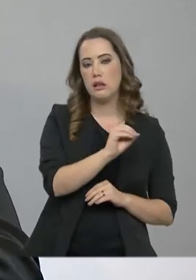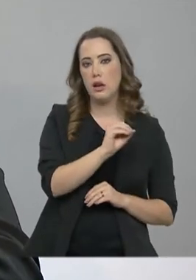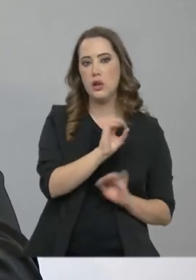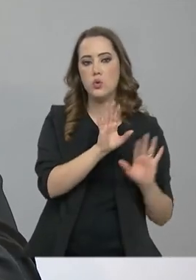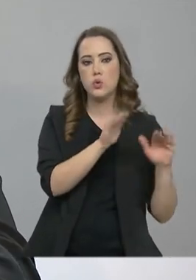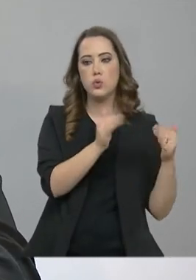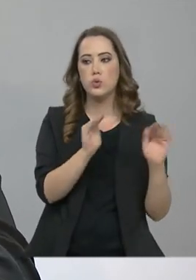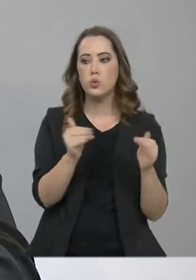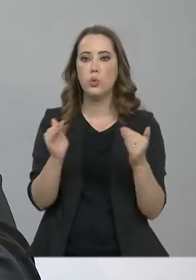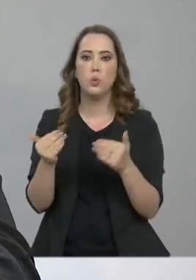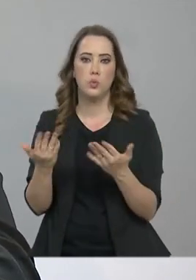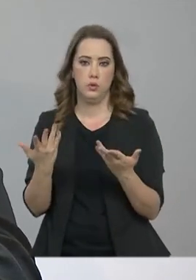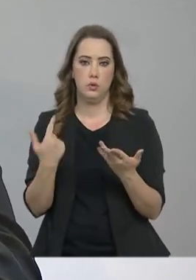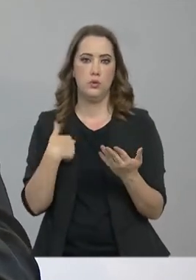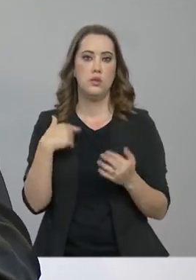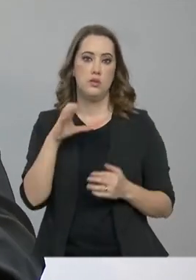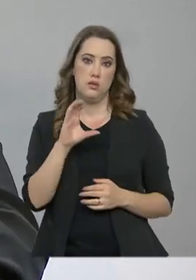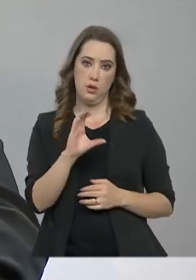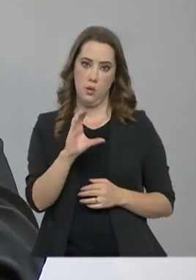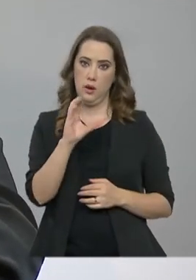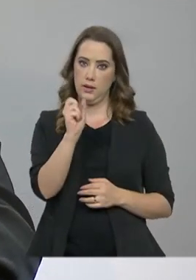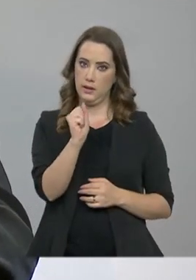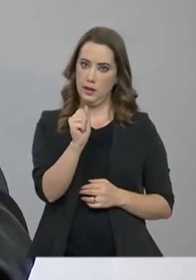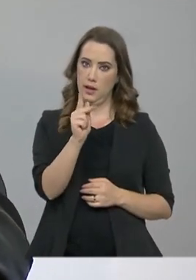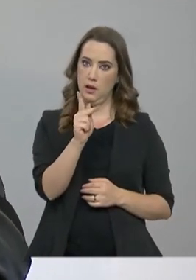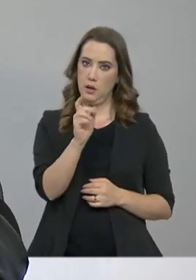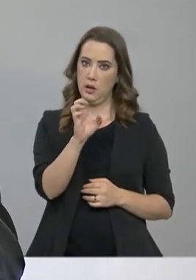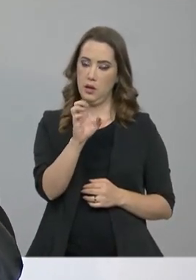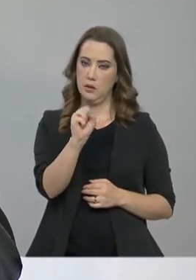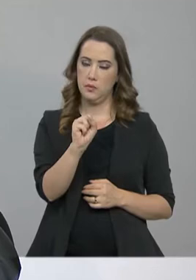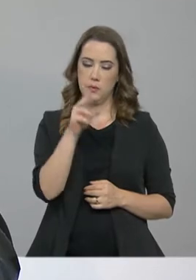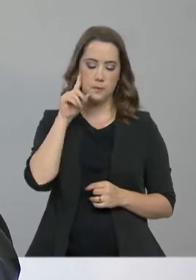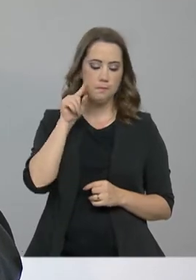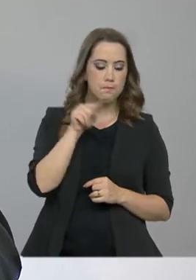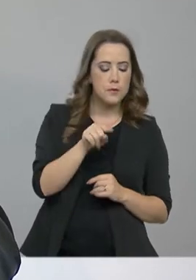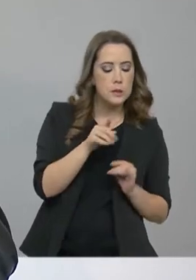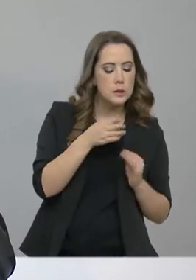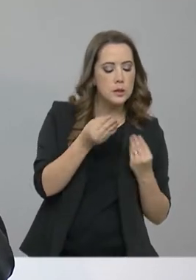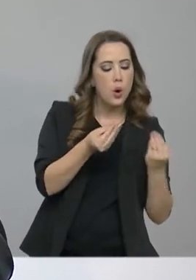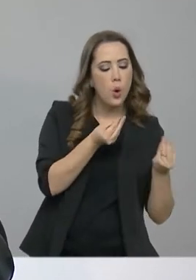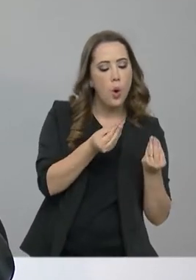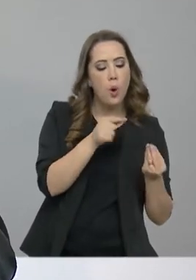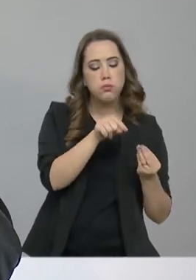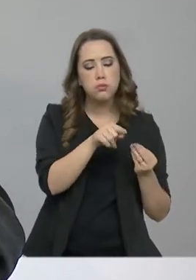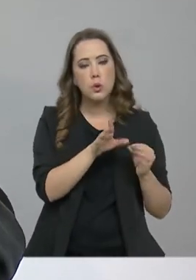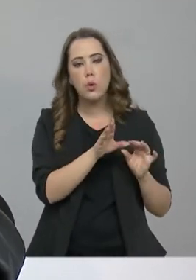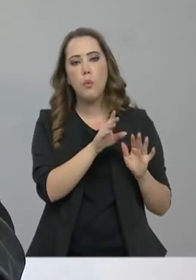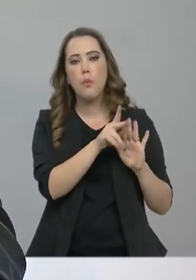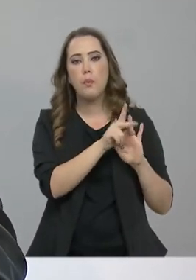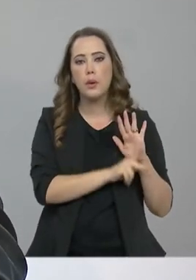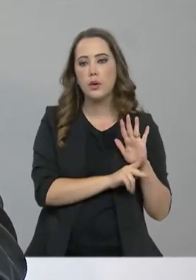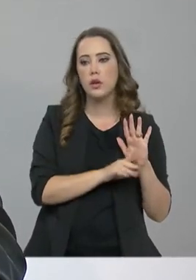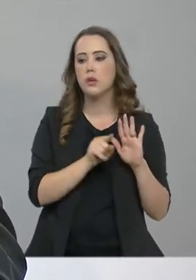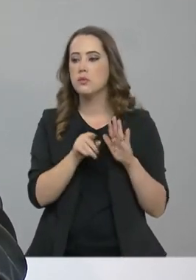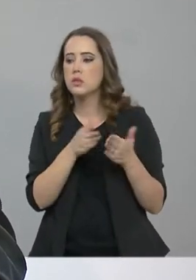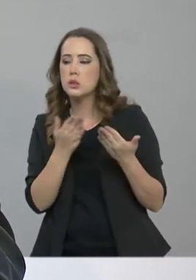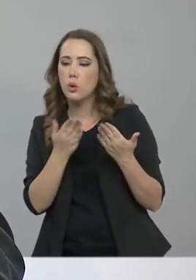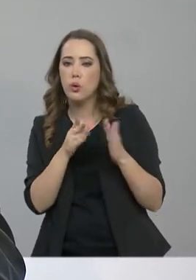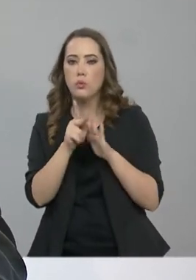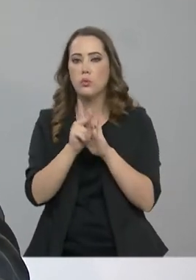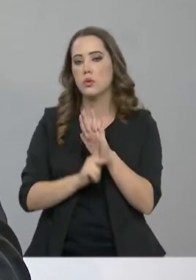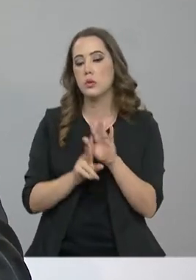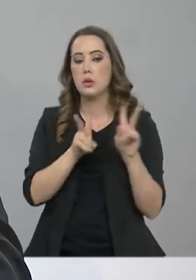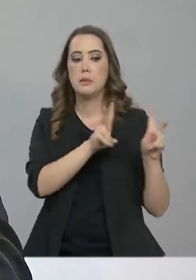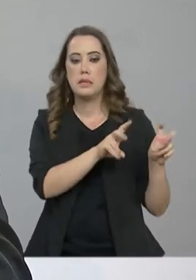E aí a CAPES vai observar dentro dos programas daquele estado quais são os que lidam com esses